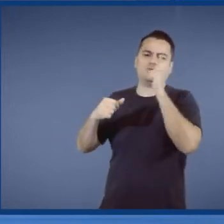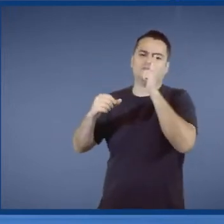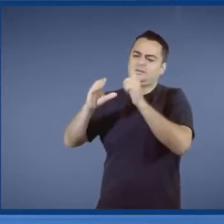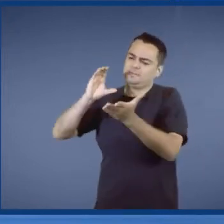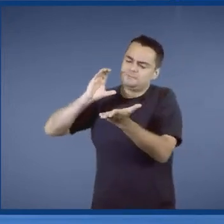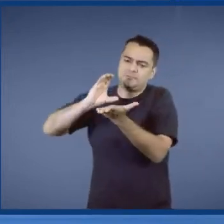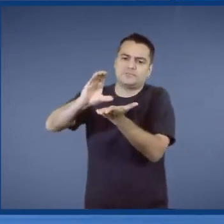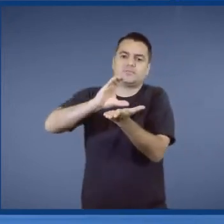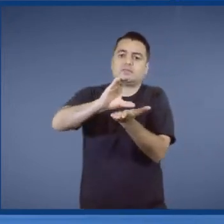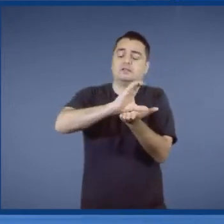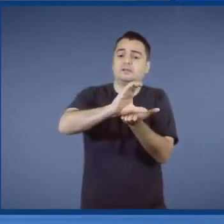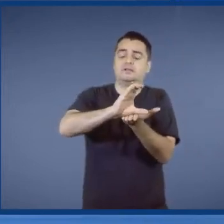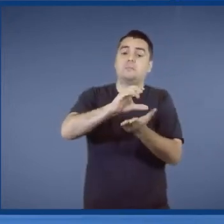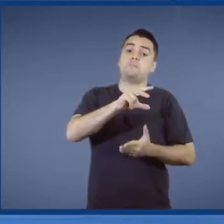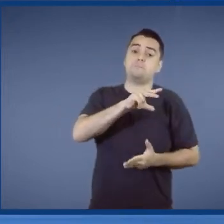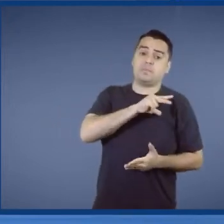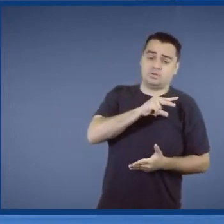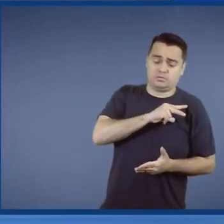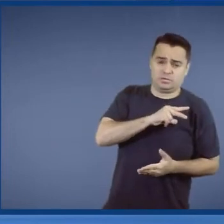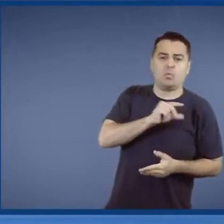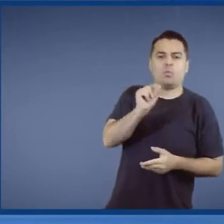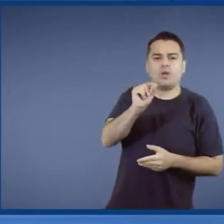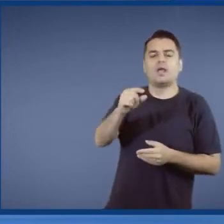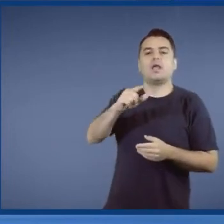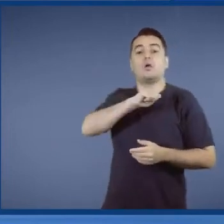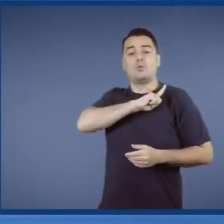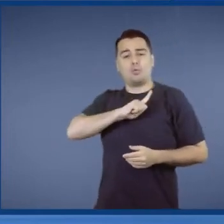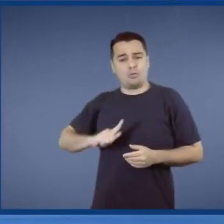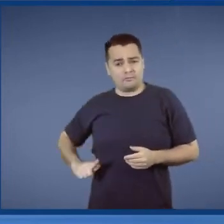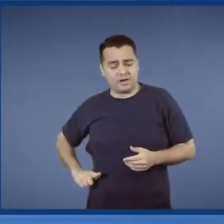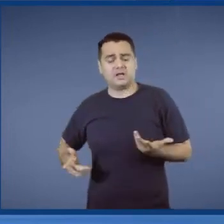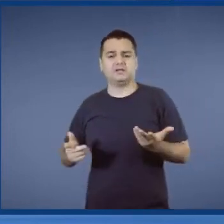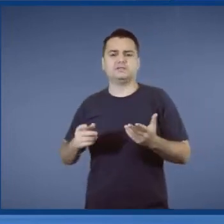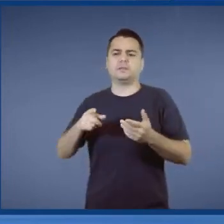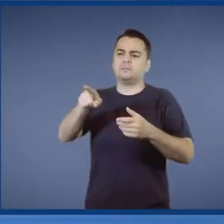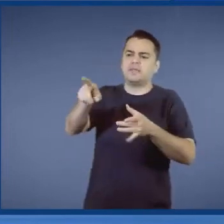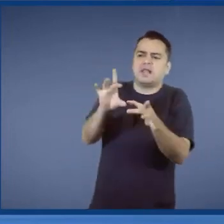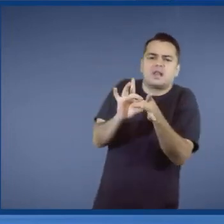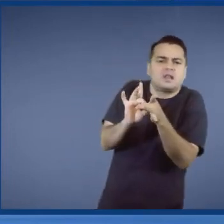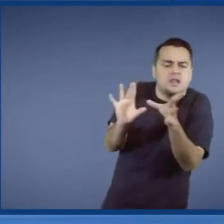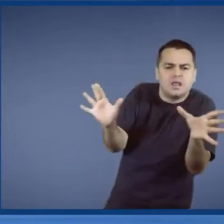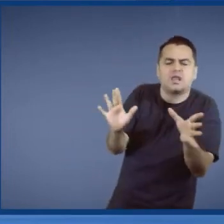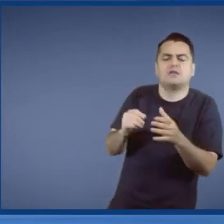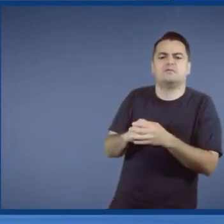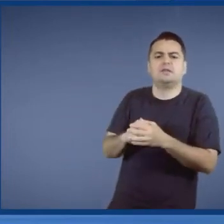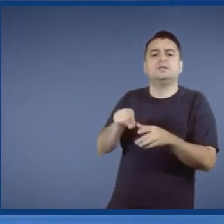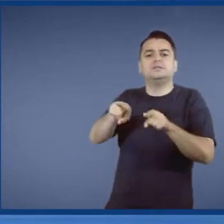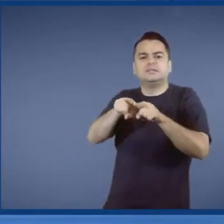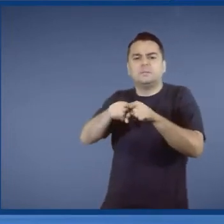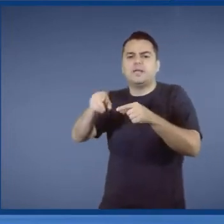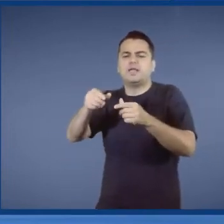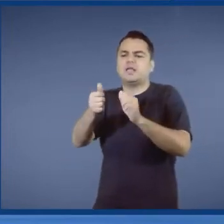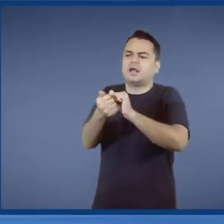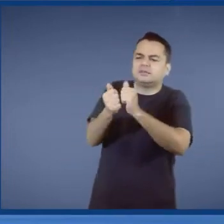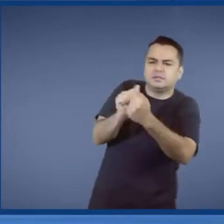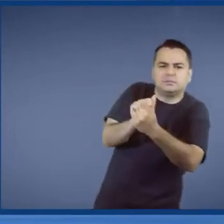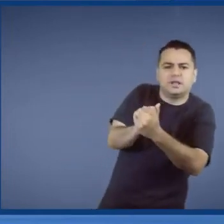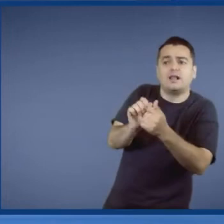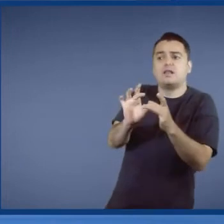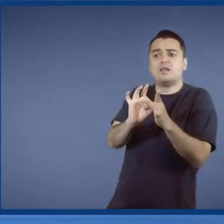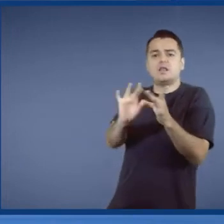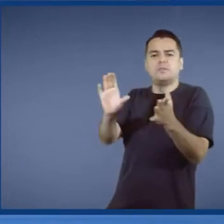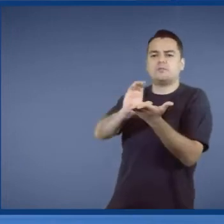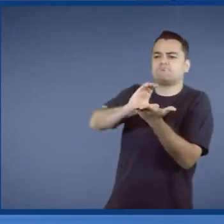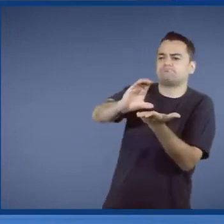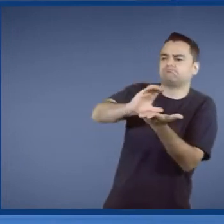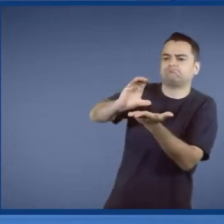privatização representa blindagem, representa governança, autonomia, flexibilidade, liberdade para fazer investimento.